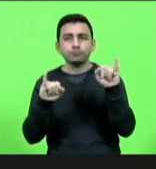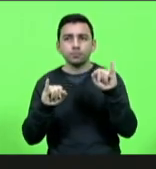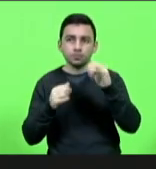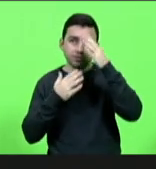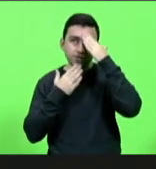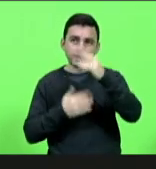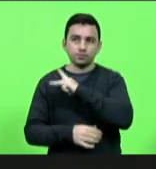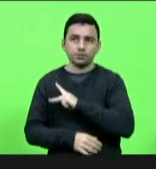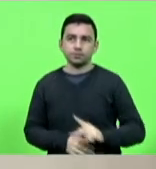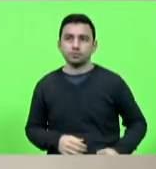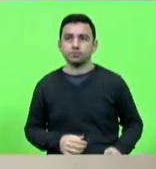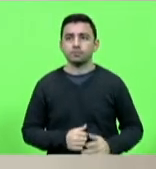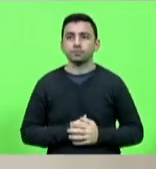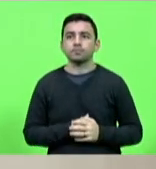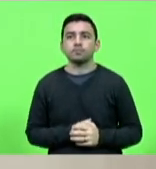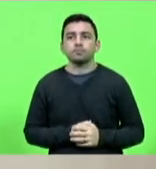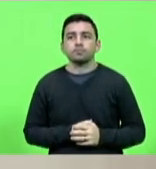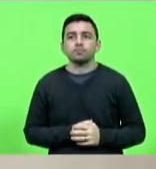presidente